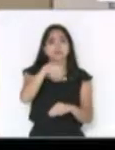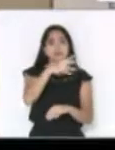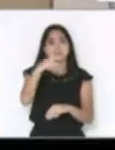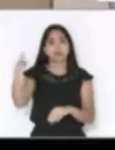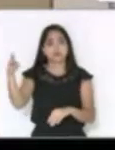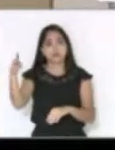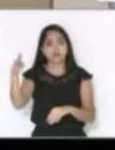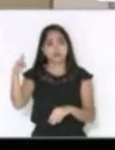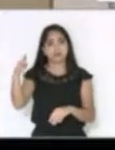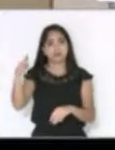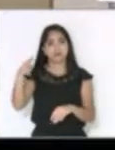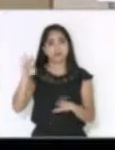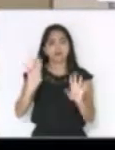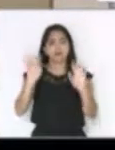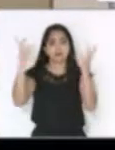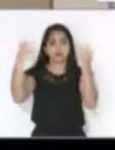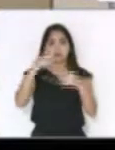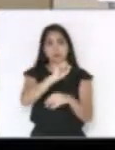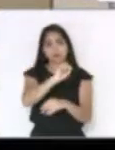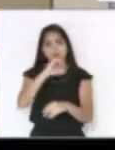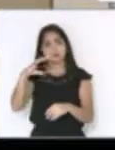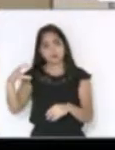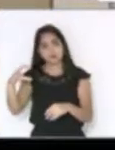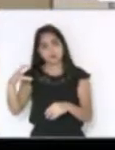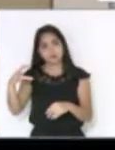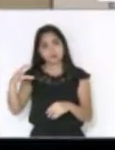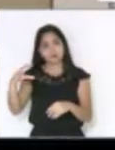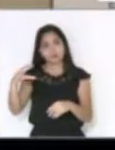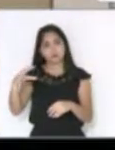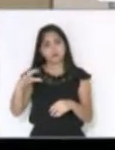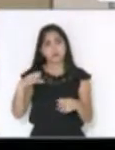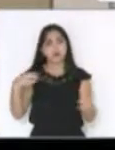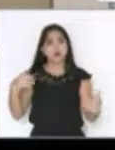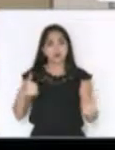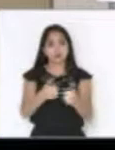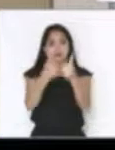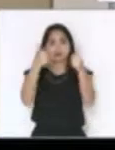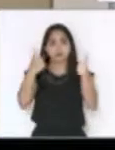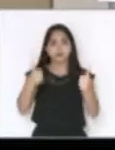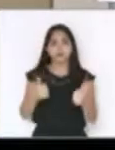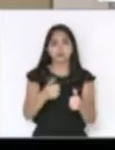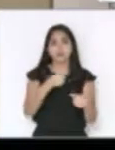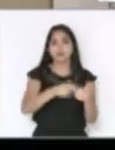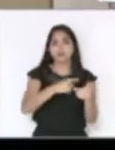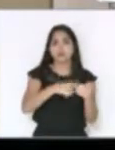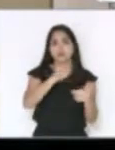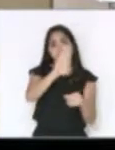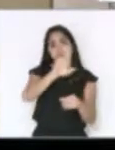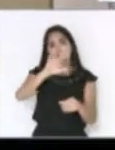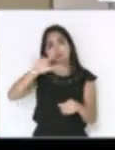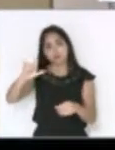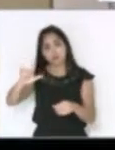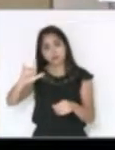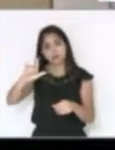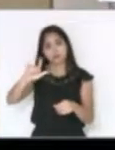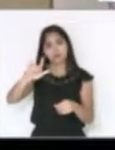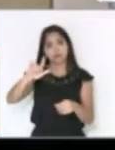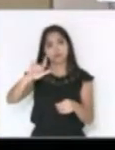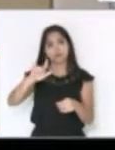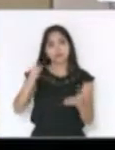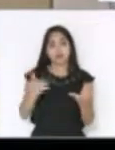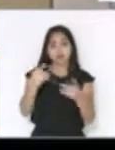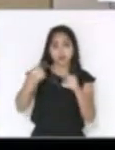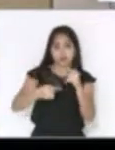oficial de eventos do Estado de Santa Catarina a Oktoberfest no município de Blumenau, digo, do município de Blumenau.